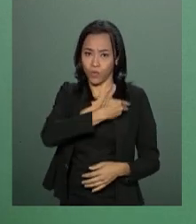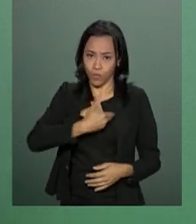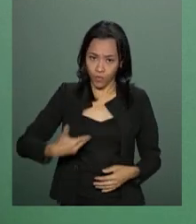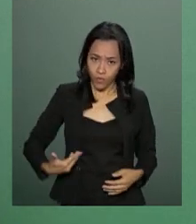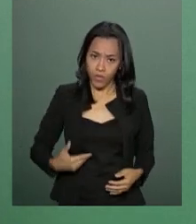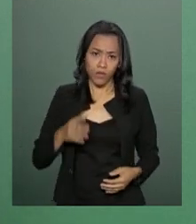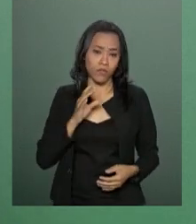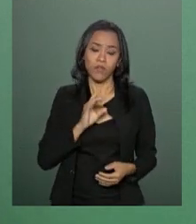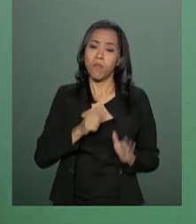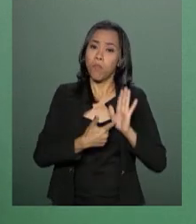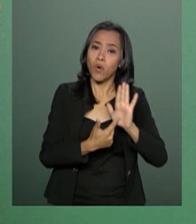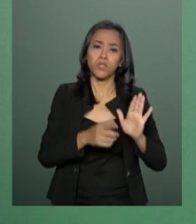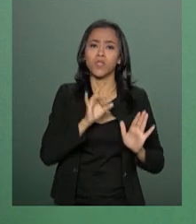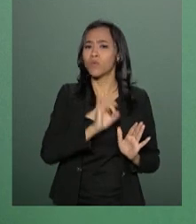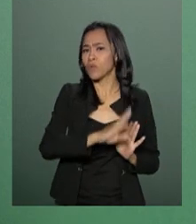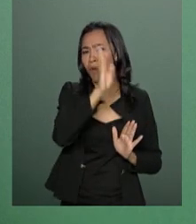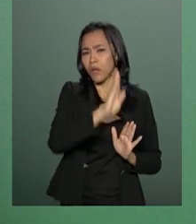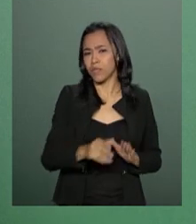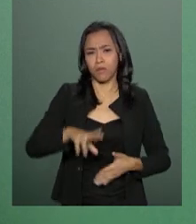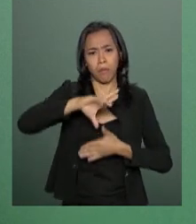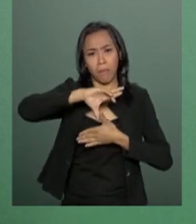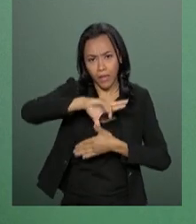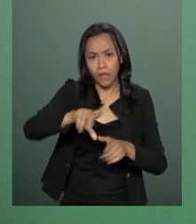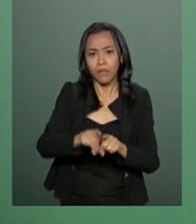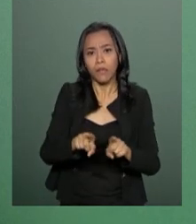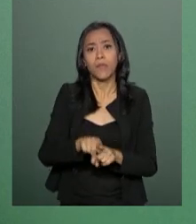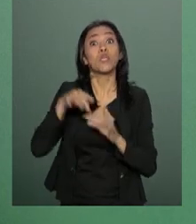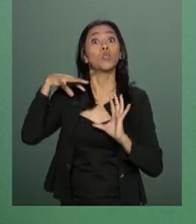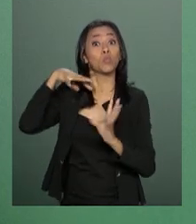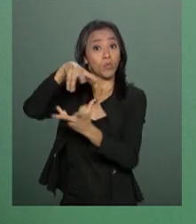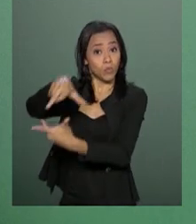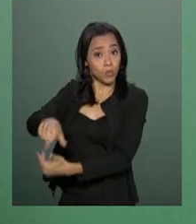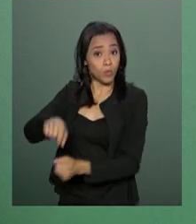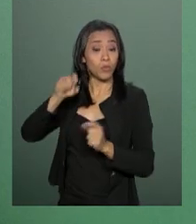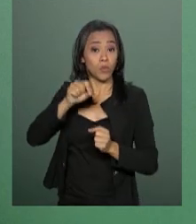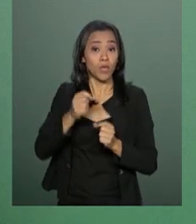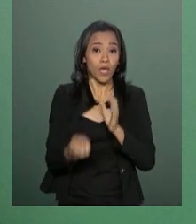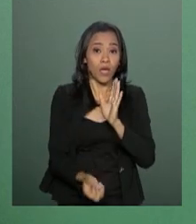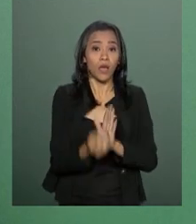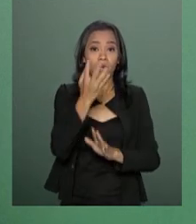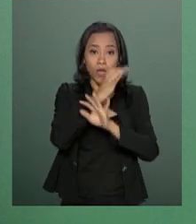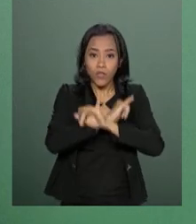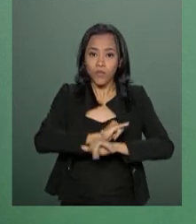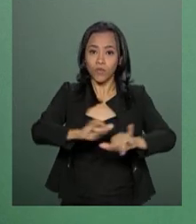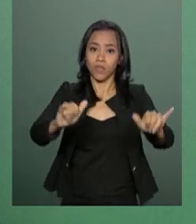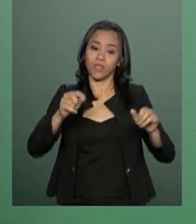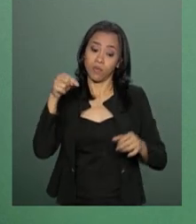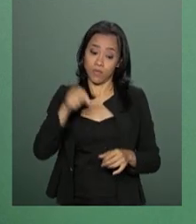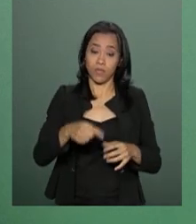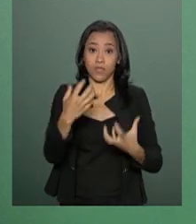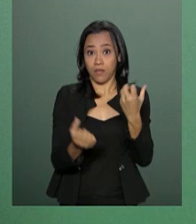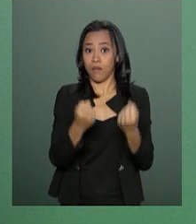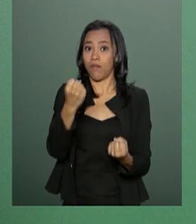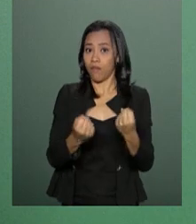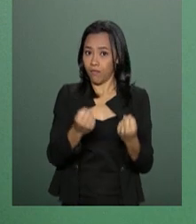não só o Brasil, mas talvez a América Latina e ao mundo, o lançamento deste produto.